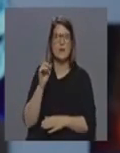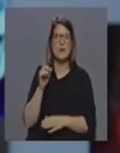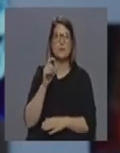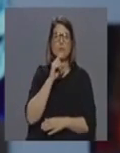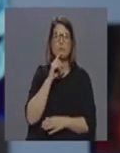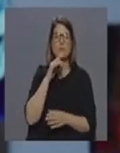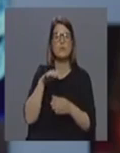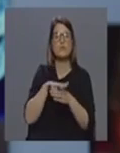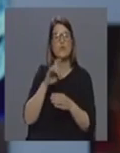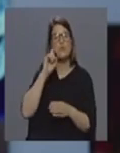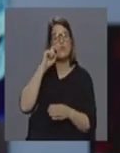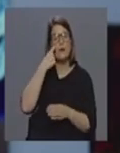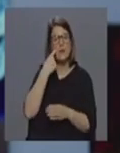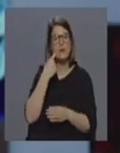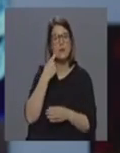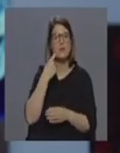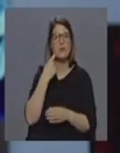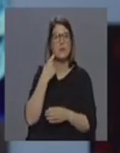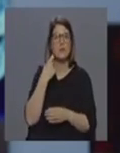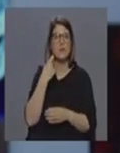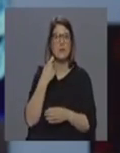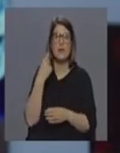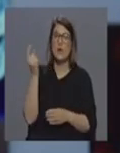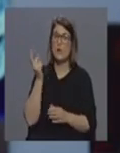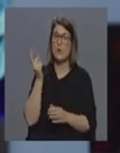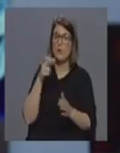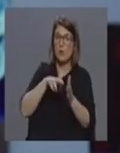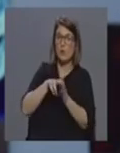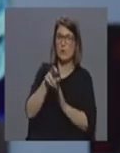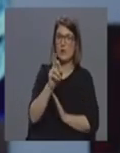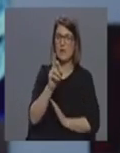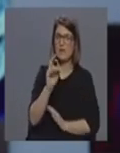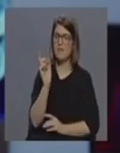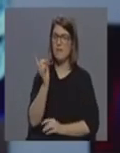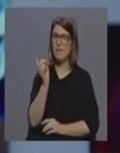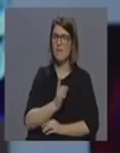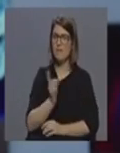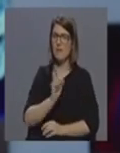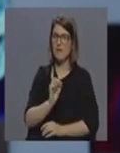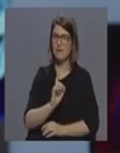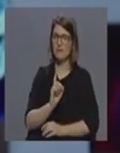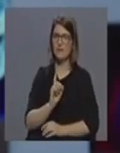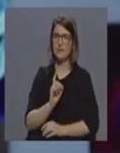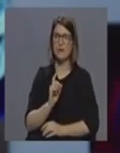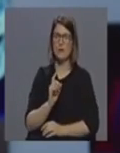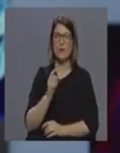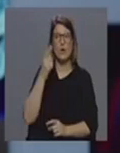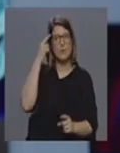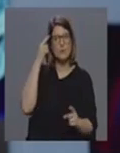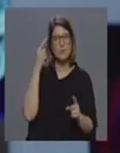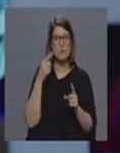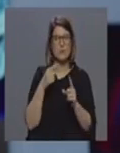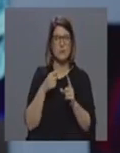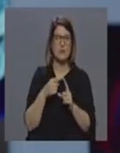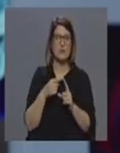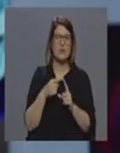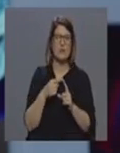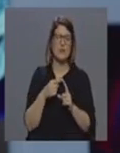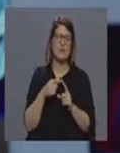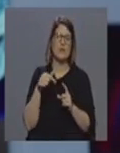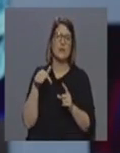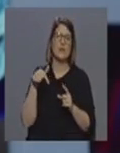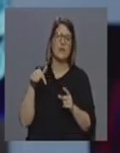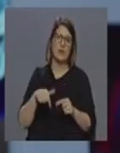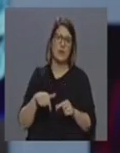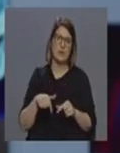casos suspeitos que eventualmente não deveriam embarcar no aeroporto de origem de maneira que entanto depois eventualmente pudessem ver